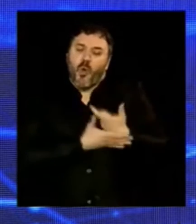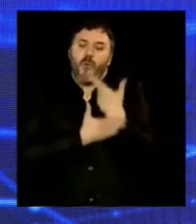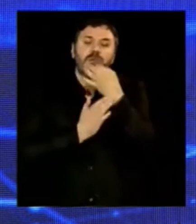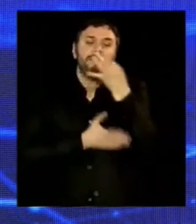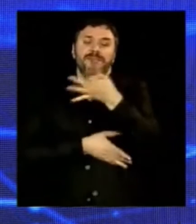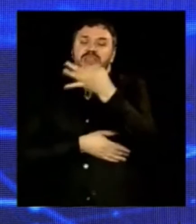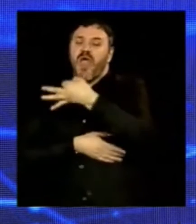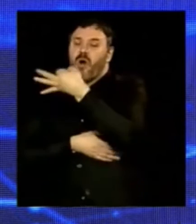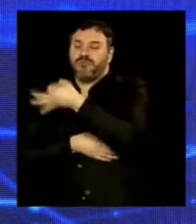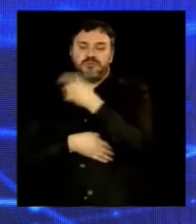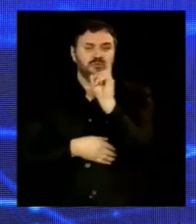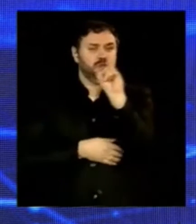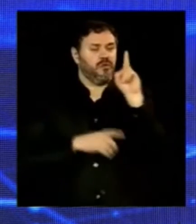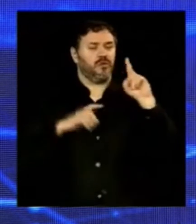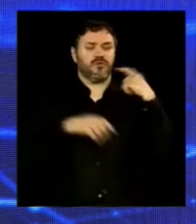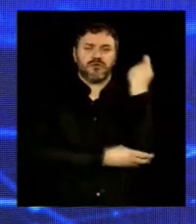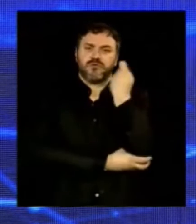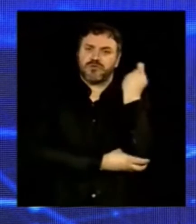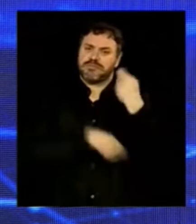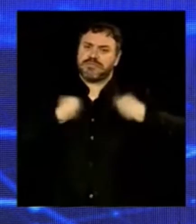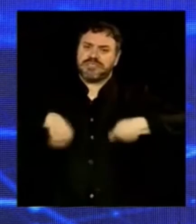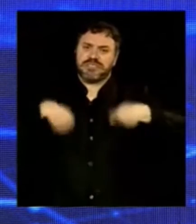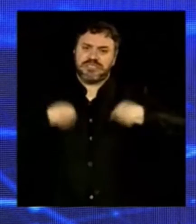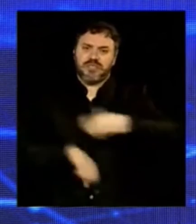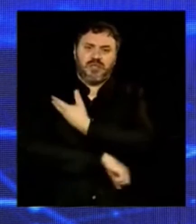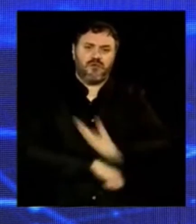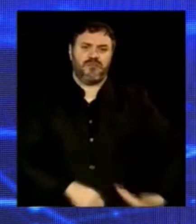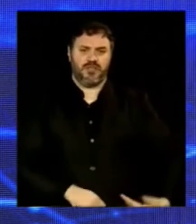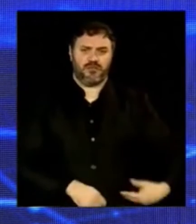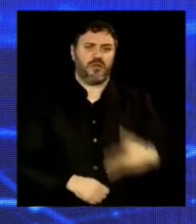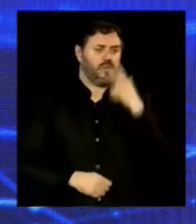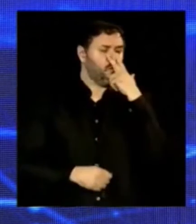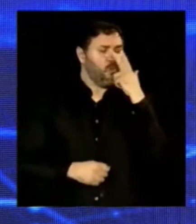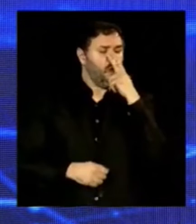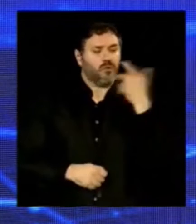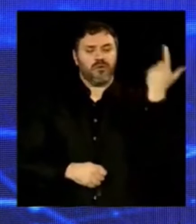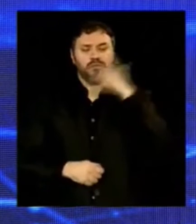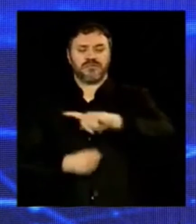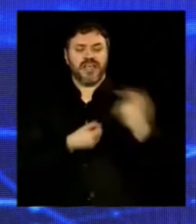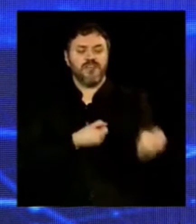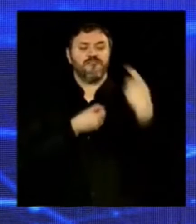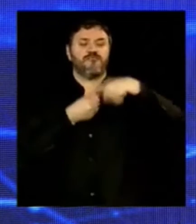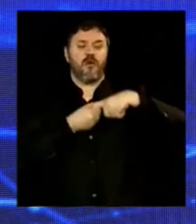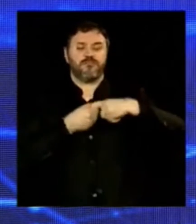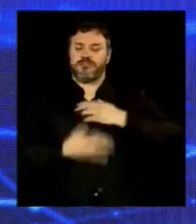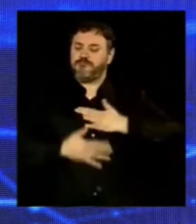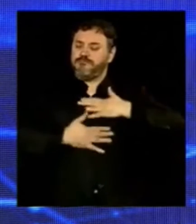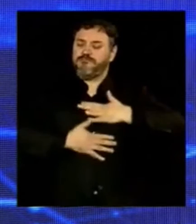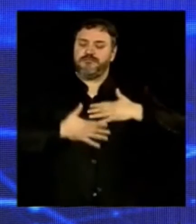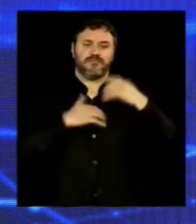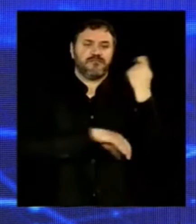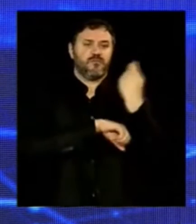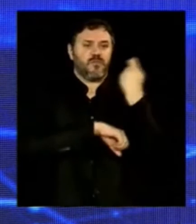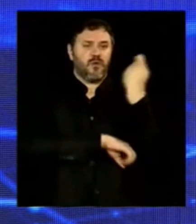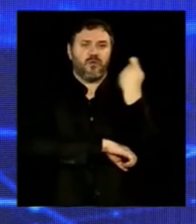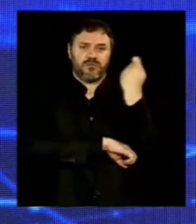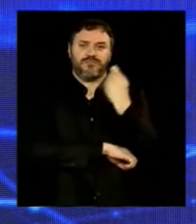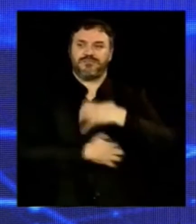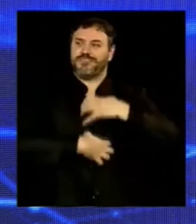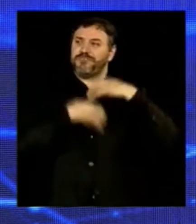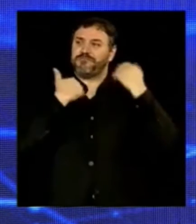precisa de um governador que recupere a autoestima dos gaúchos,